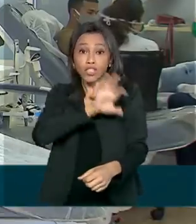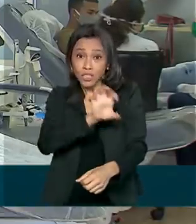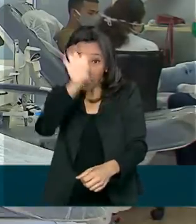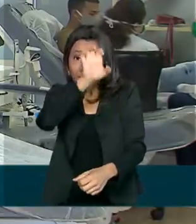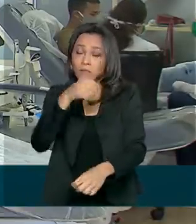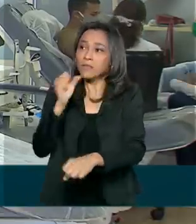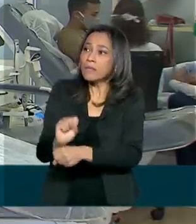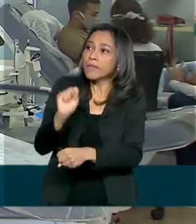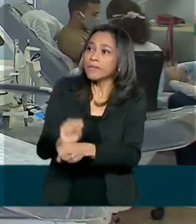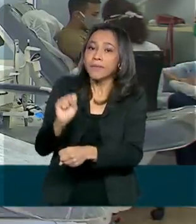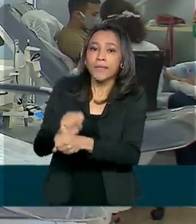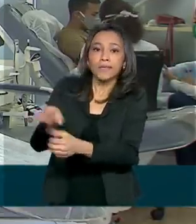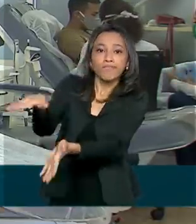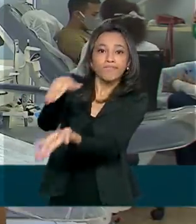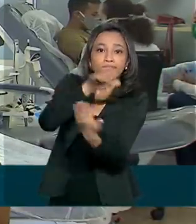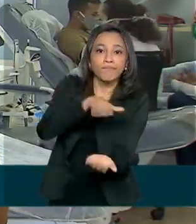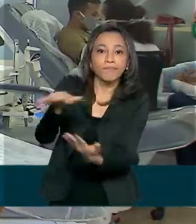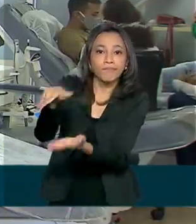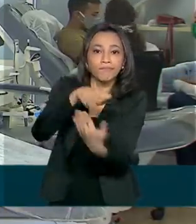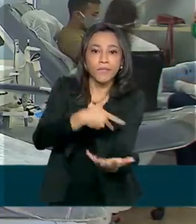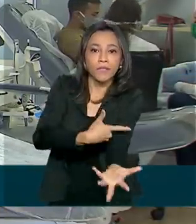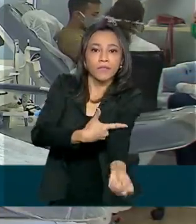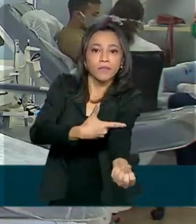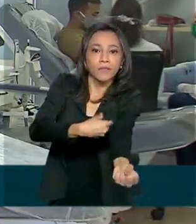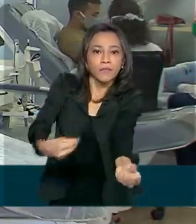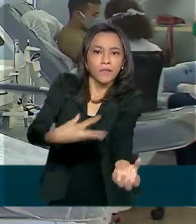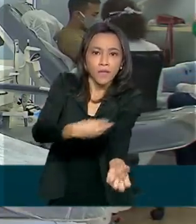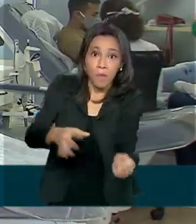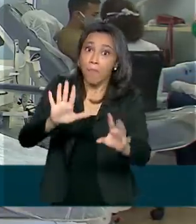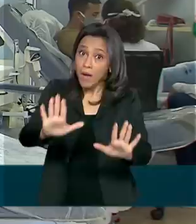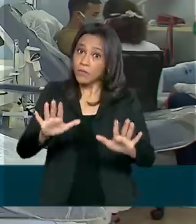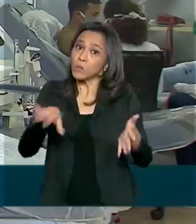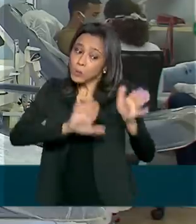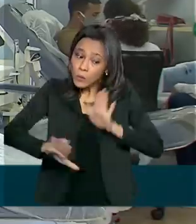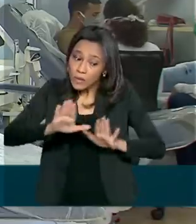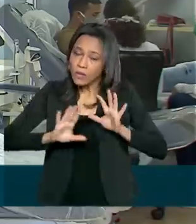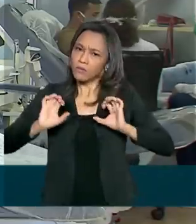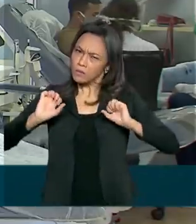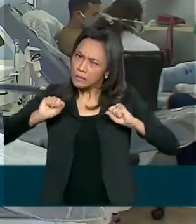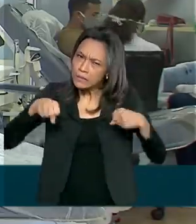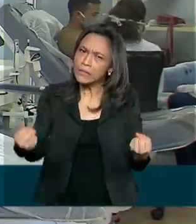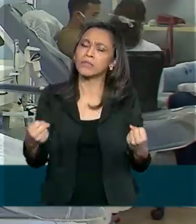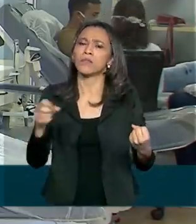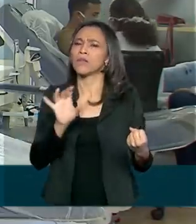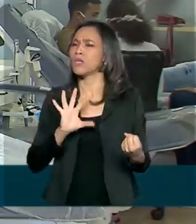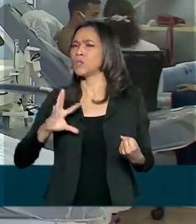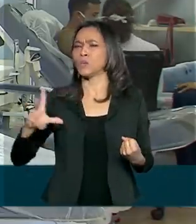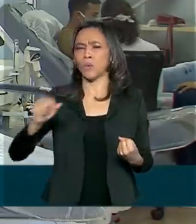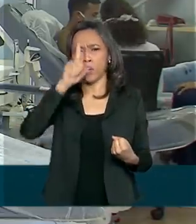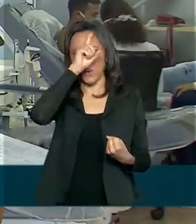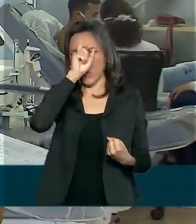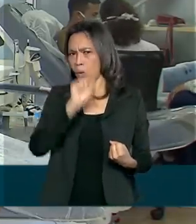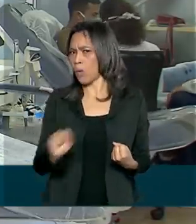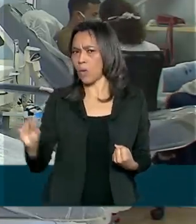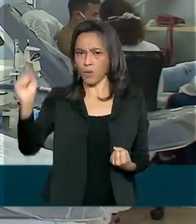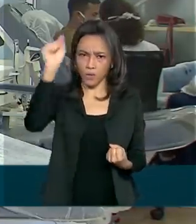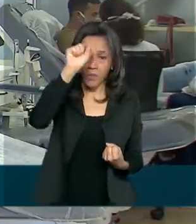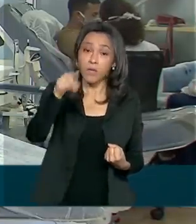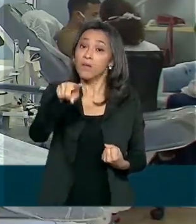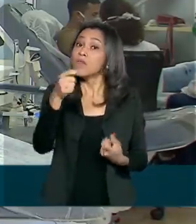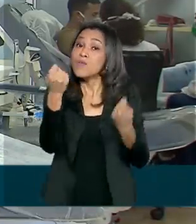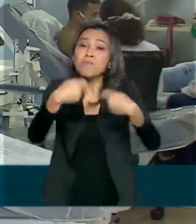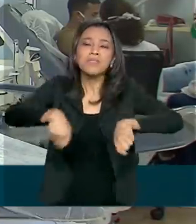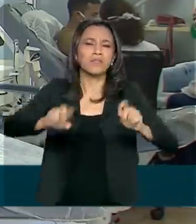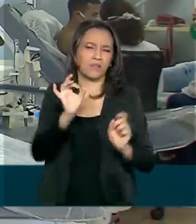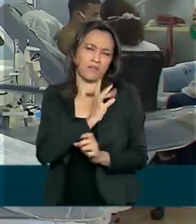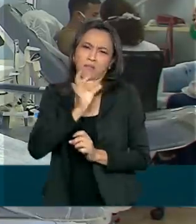outros. Muita gente não sabe, mas os cuidados foram redobrados em todas as unidades de coleta. E não é preciso